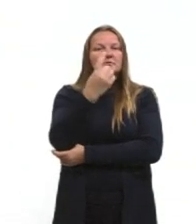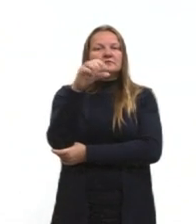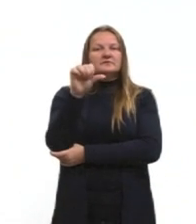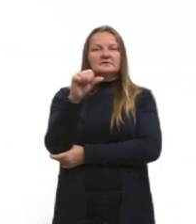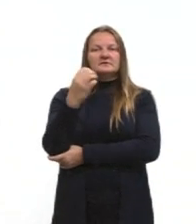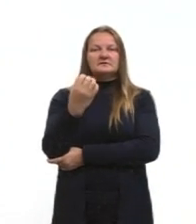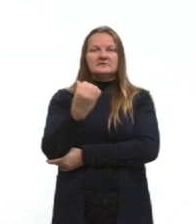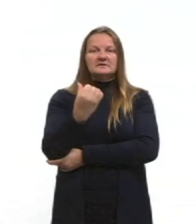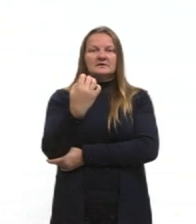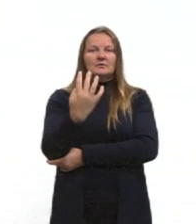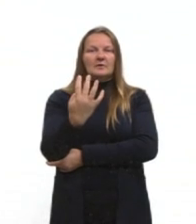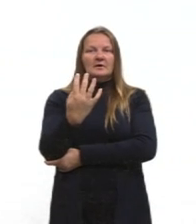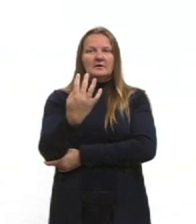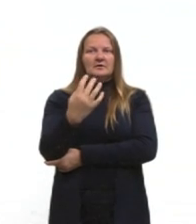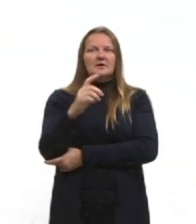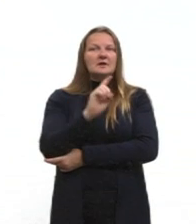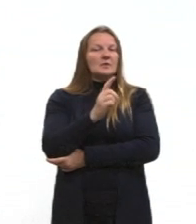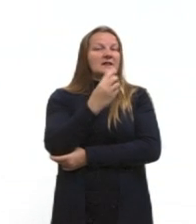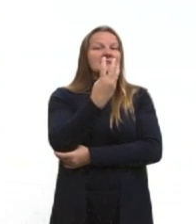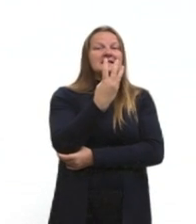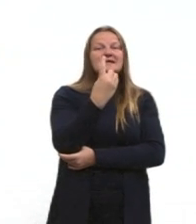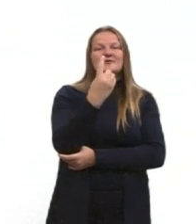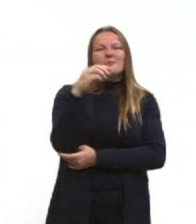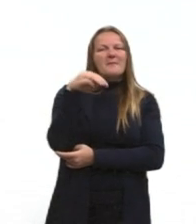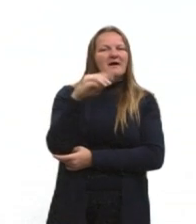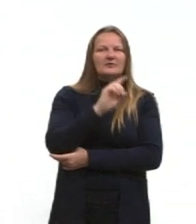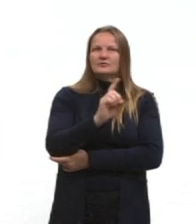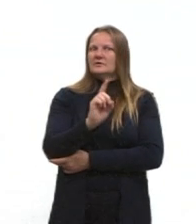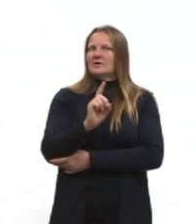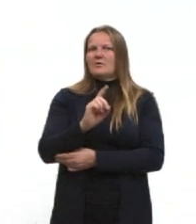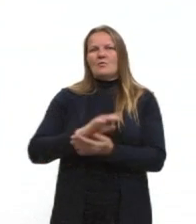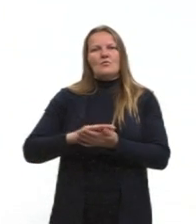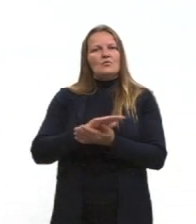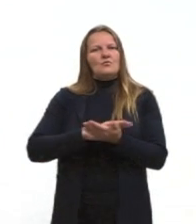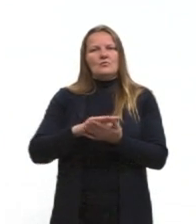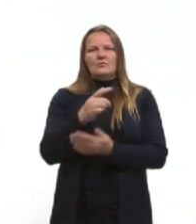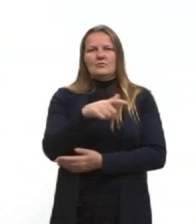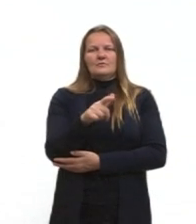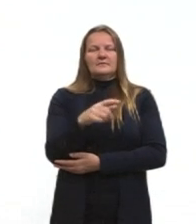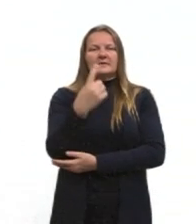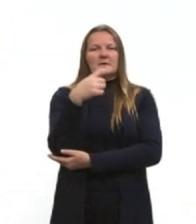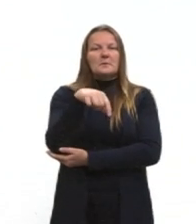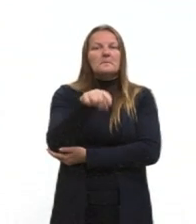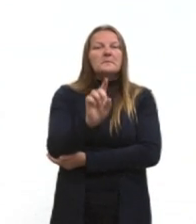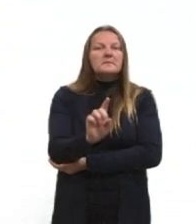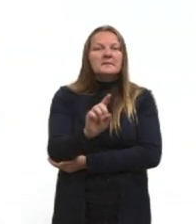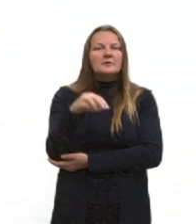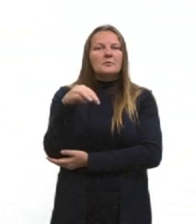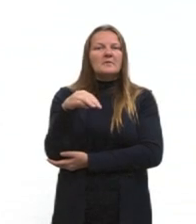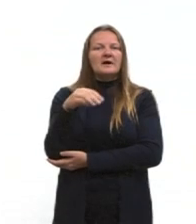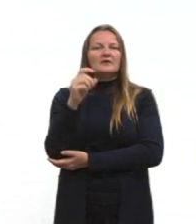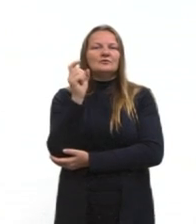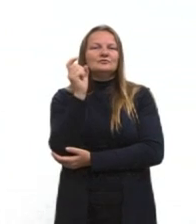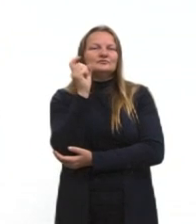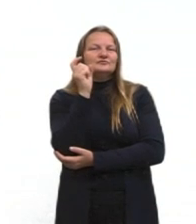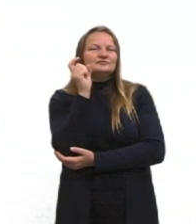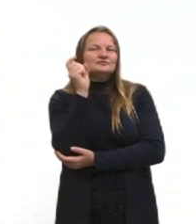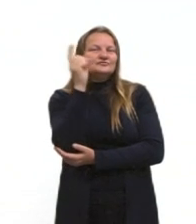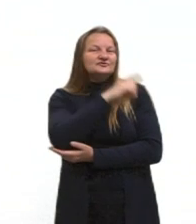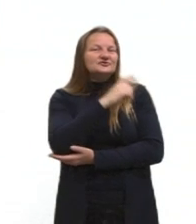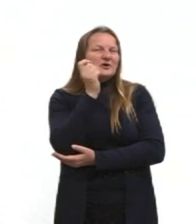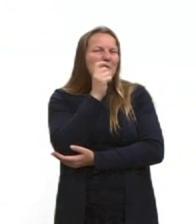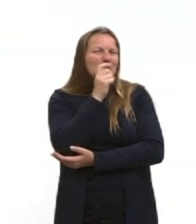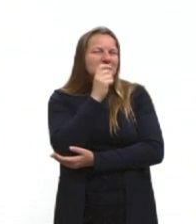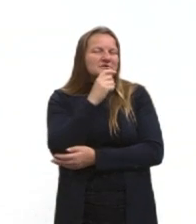Não é no dia 31 de maio. Se diz que os militares se aproveitaram do dia 1º ser o dia da mentira pela questão até da